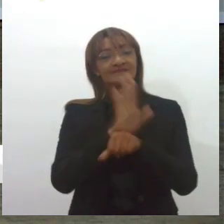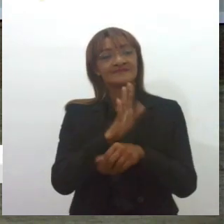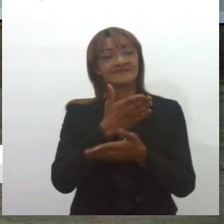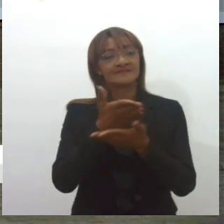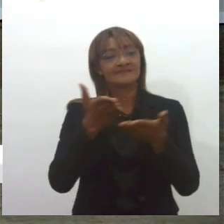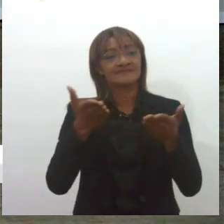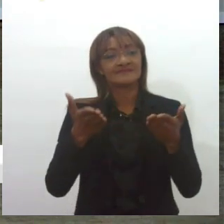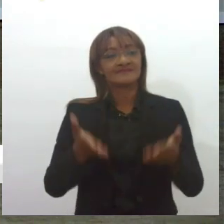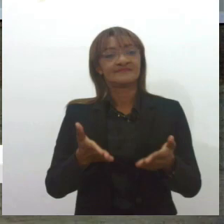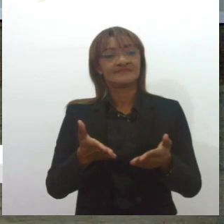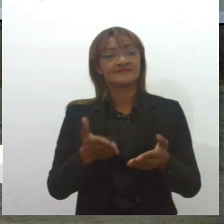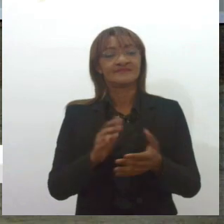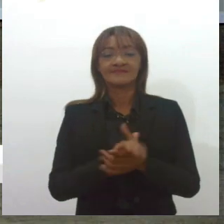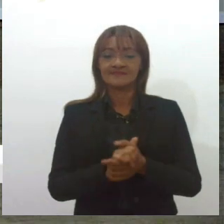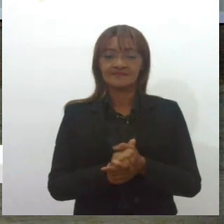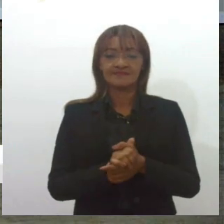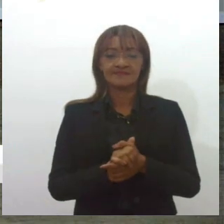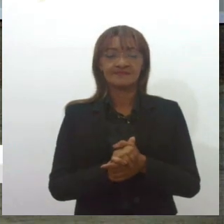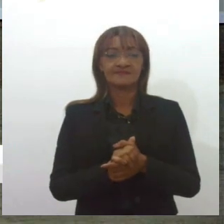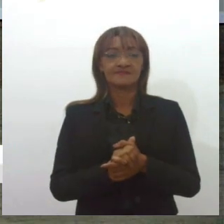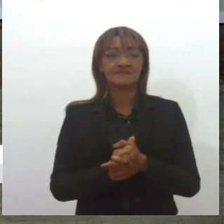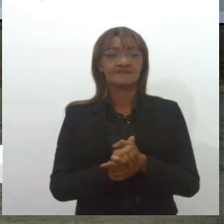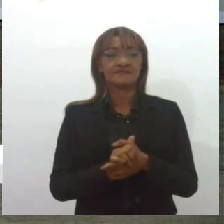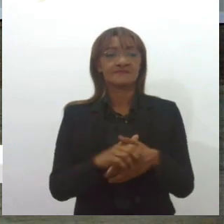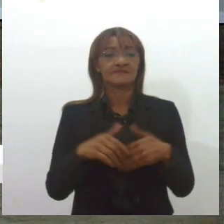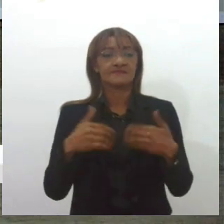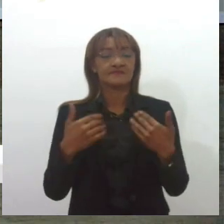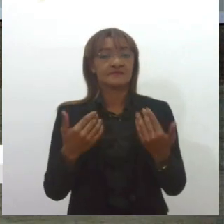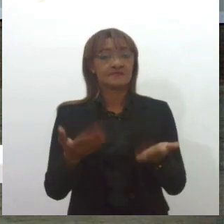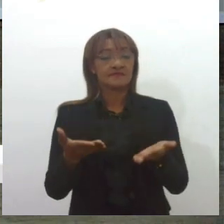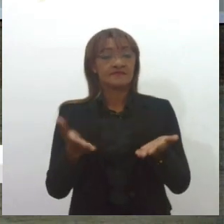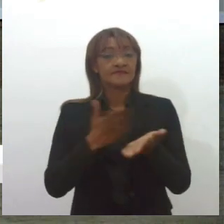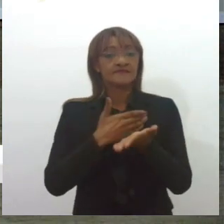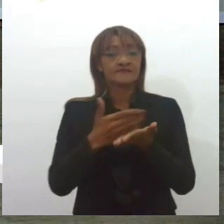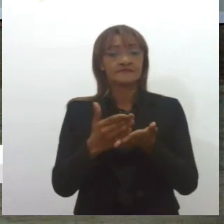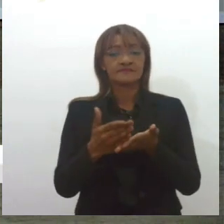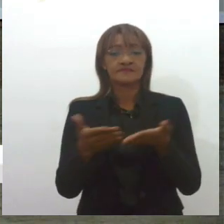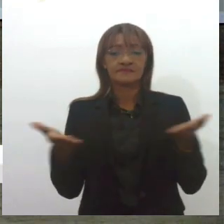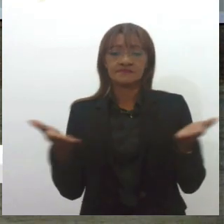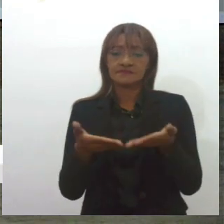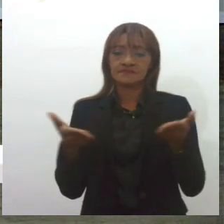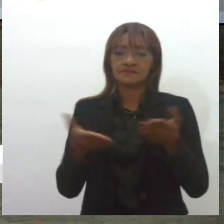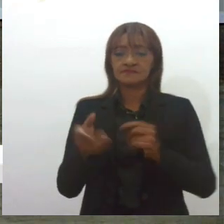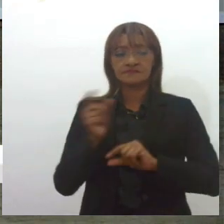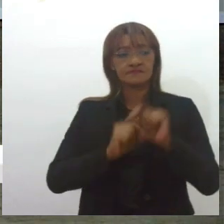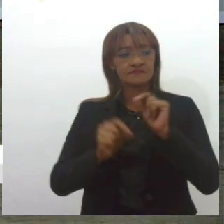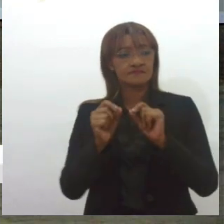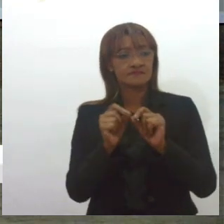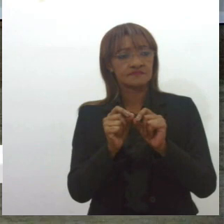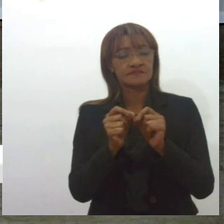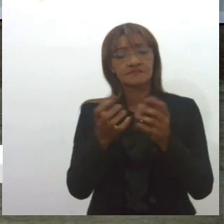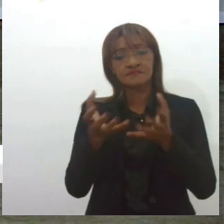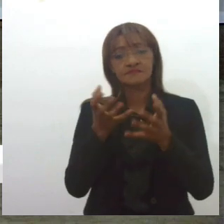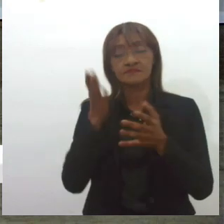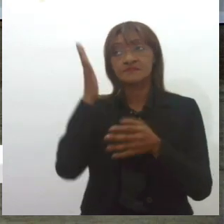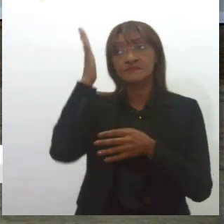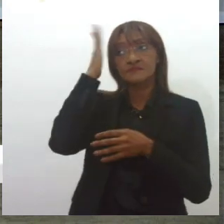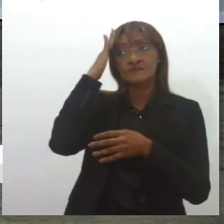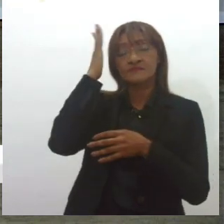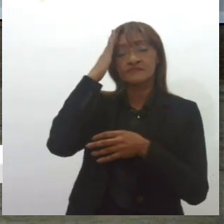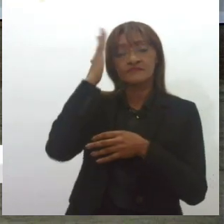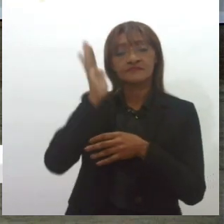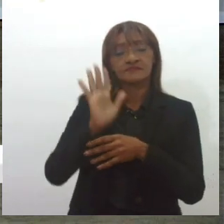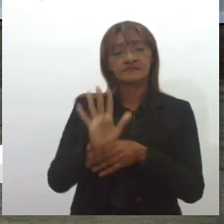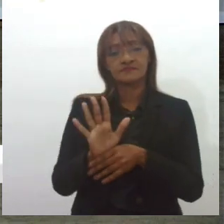agradecemos a participação. Olha, vamos começar aí tentando entender o